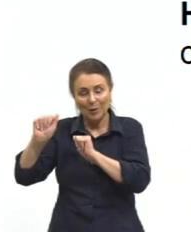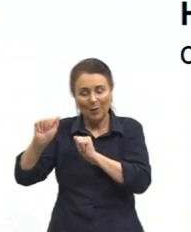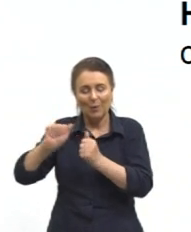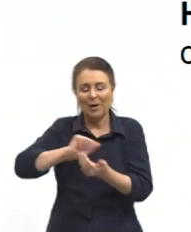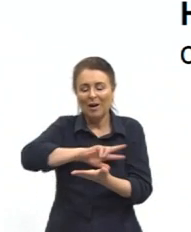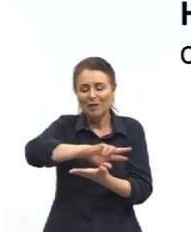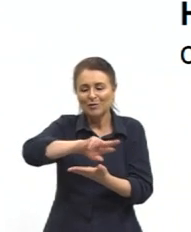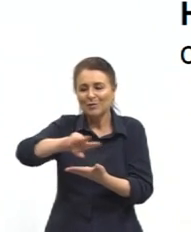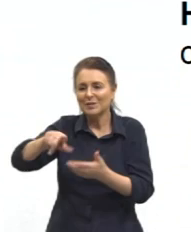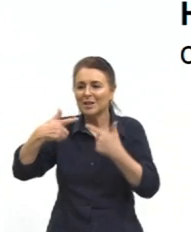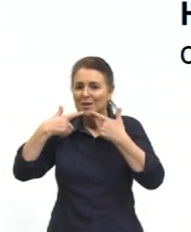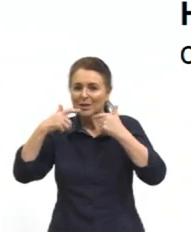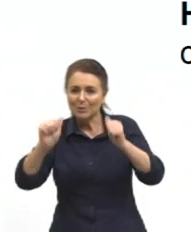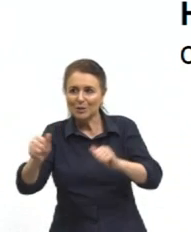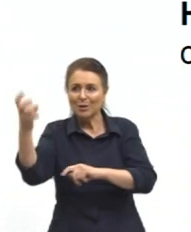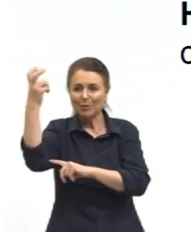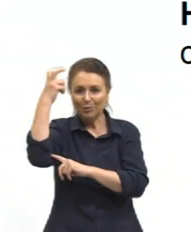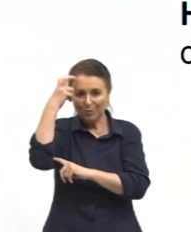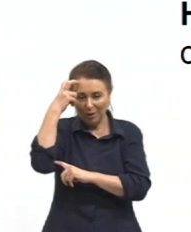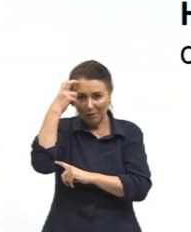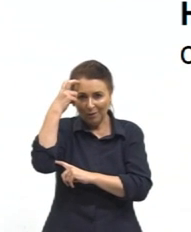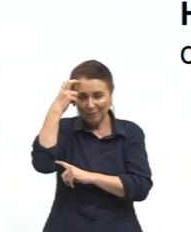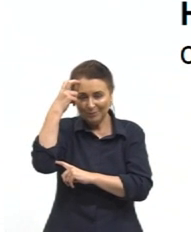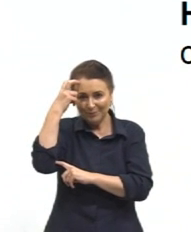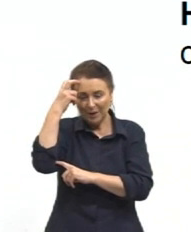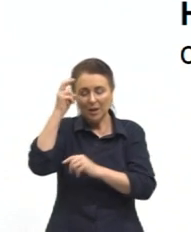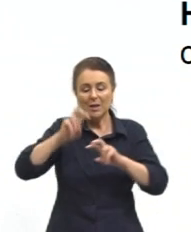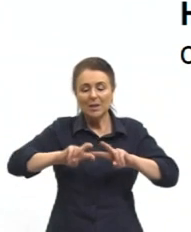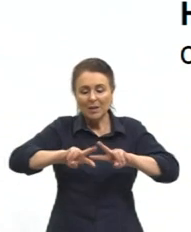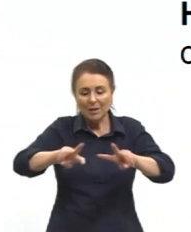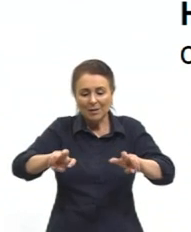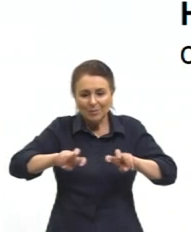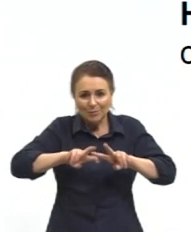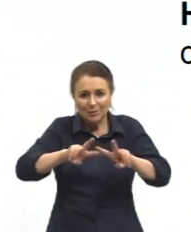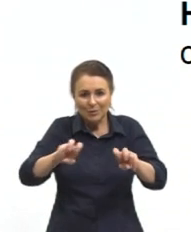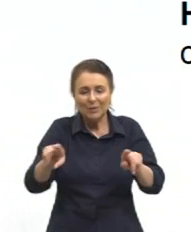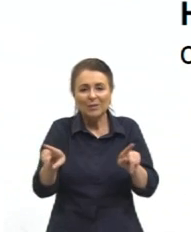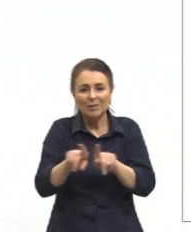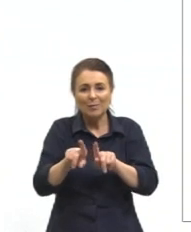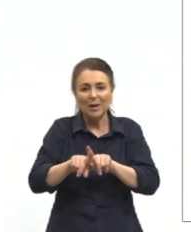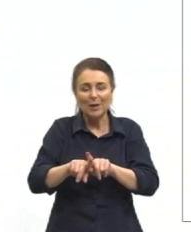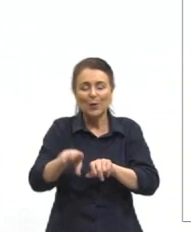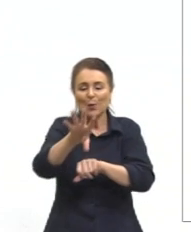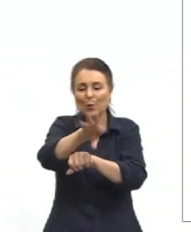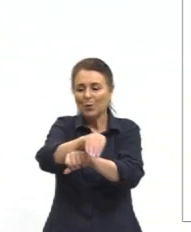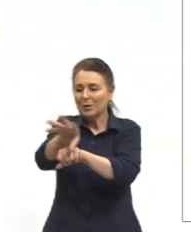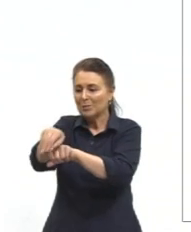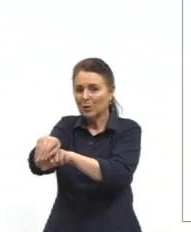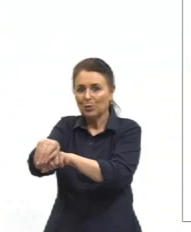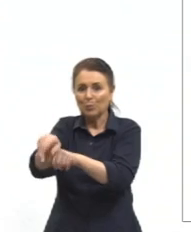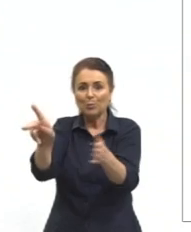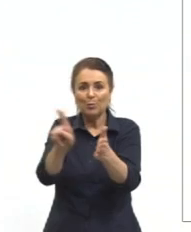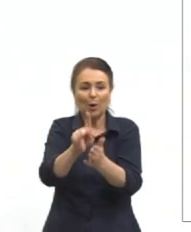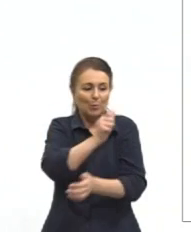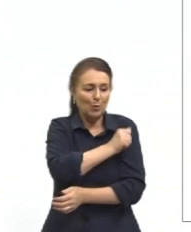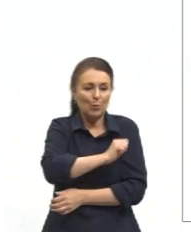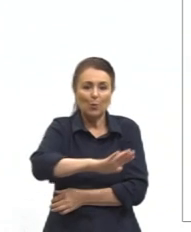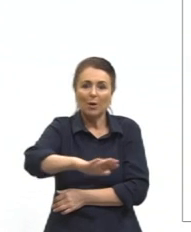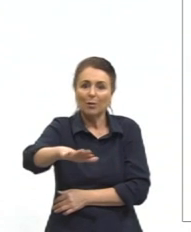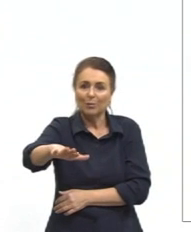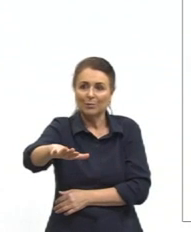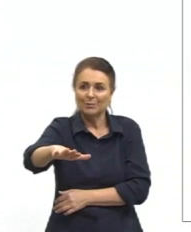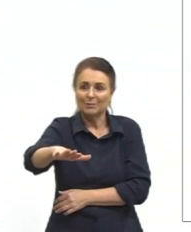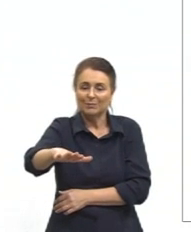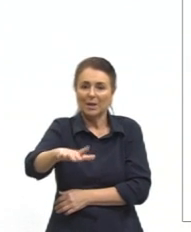linguística e diversidade cultural para explorar e compreender o conhecimento do aluno. Nós temos ali,